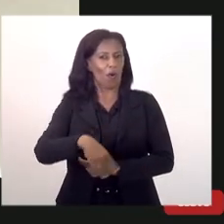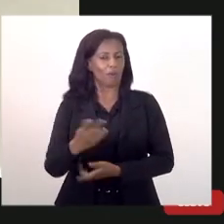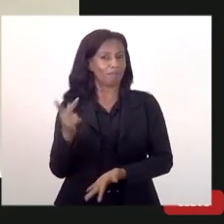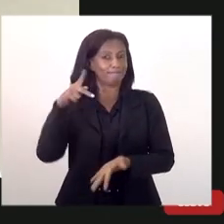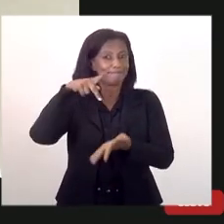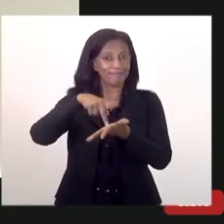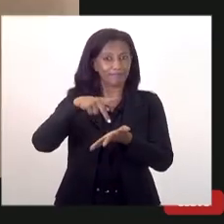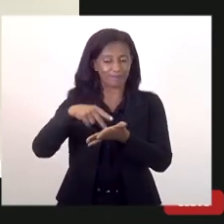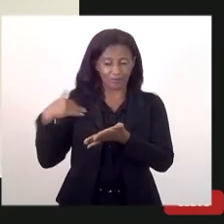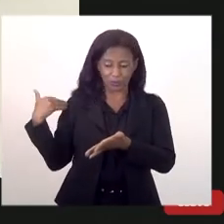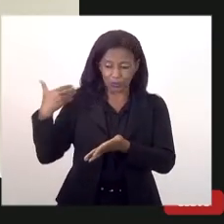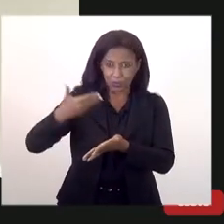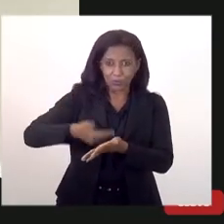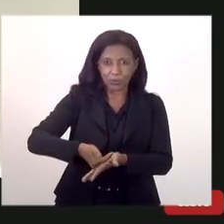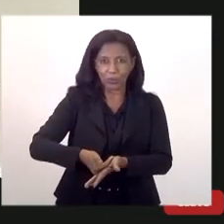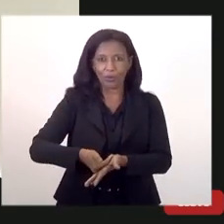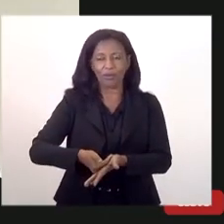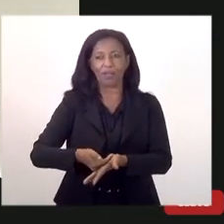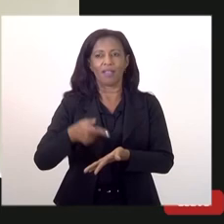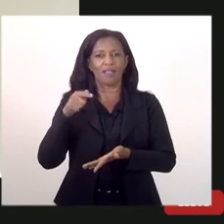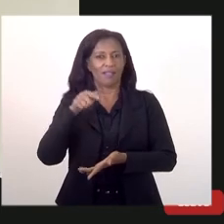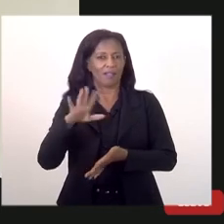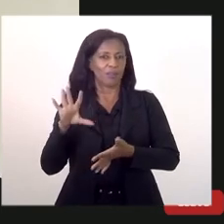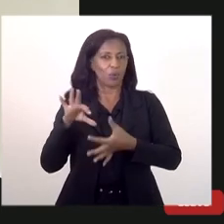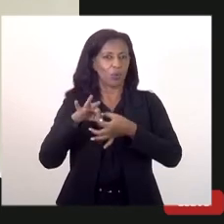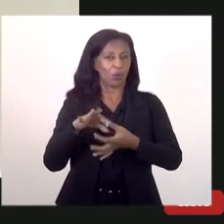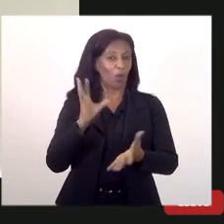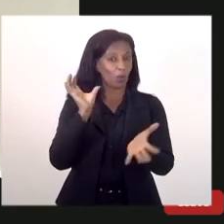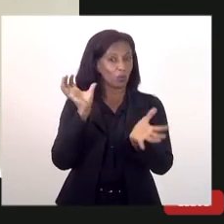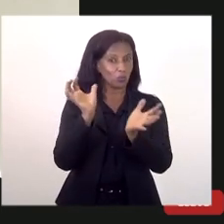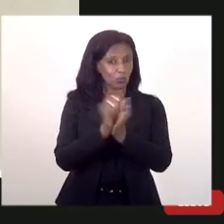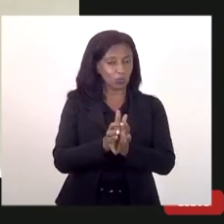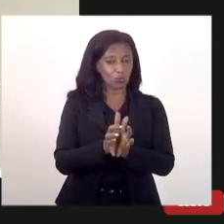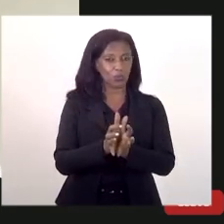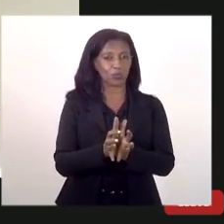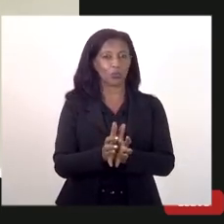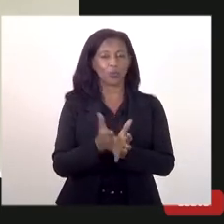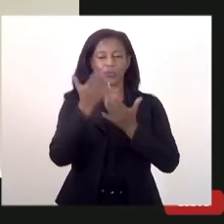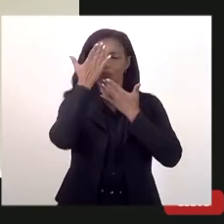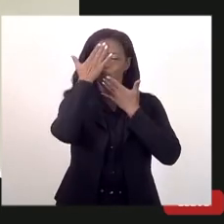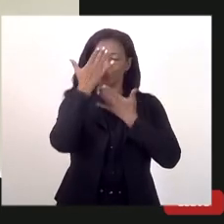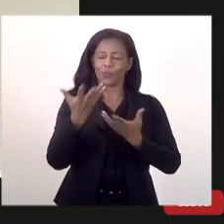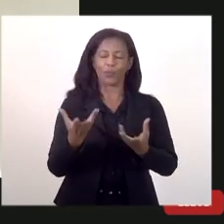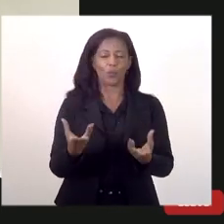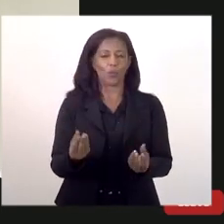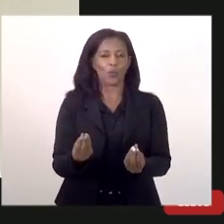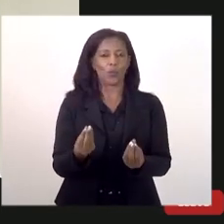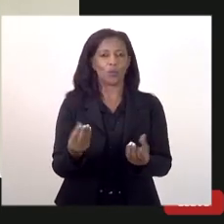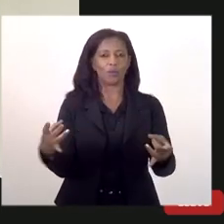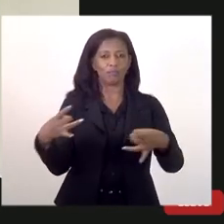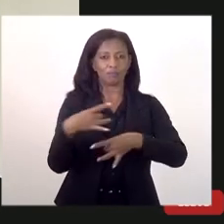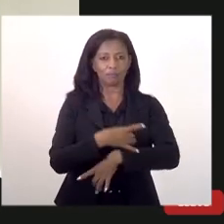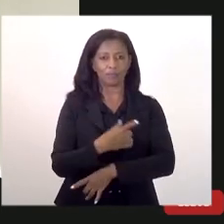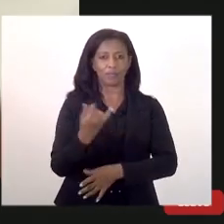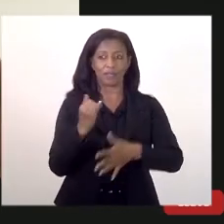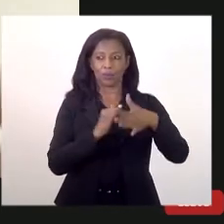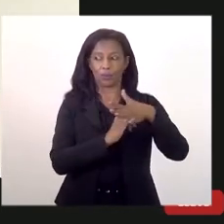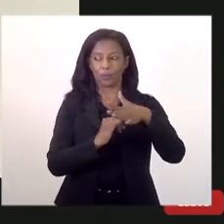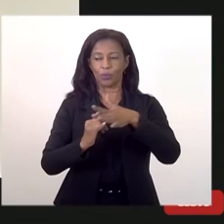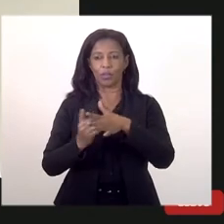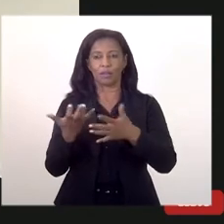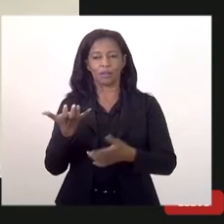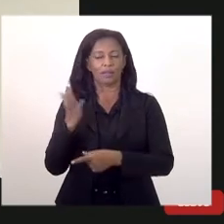recente a nossa inserção nesse grupo aqui então queria muito agradecer a disponibilidade com essas duas instituições que querem